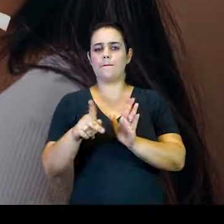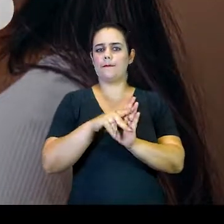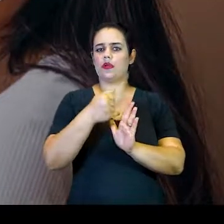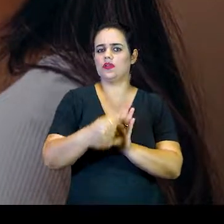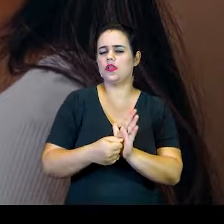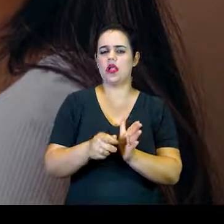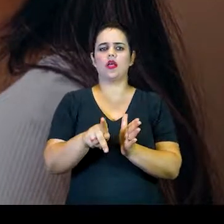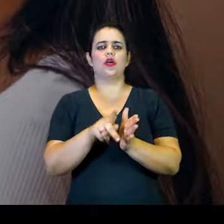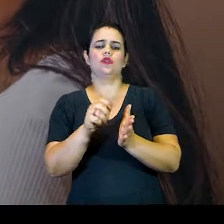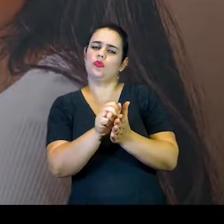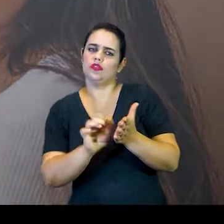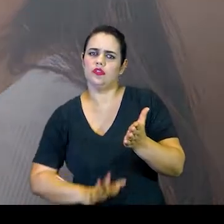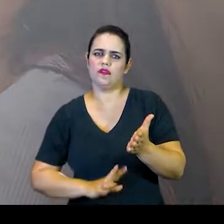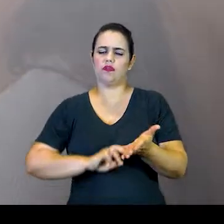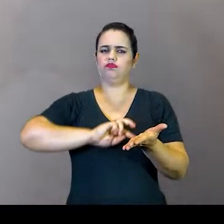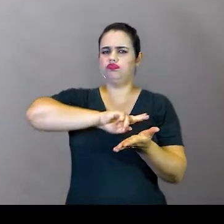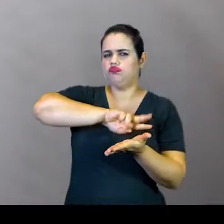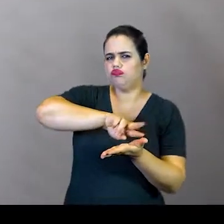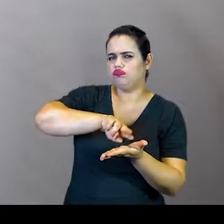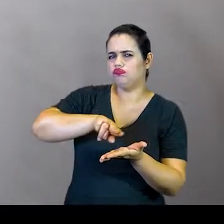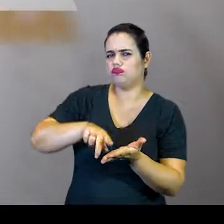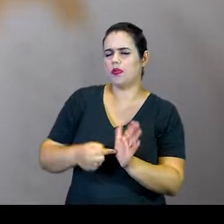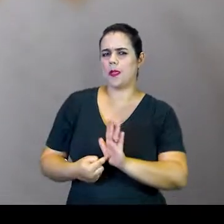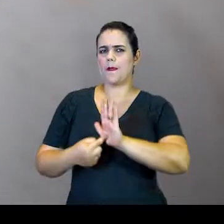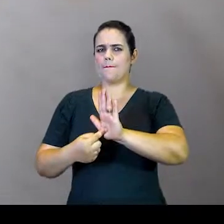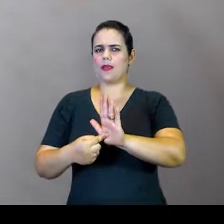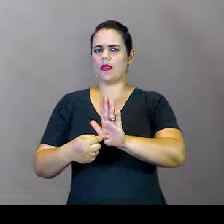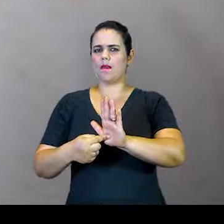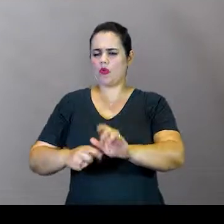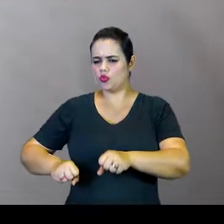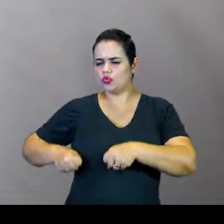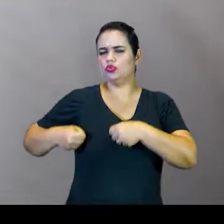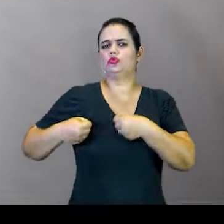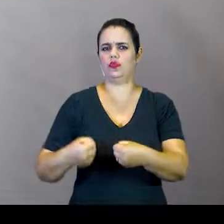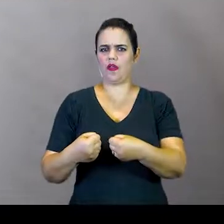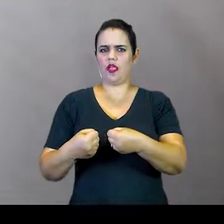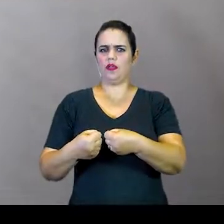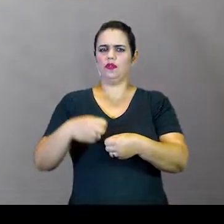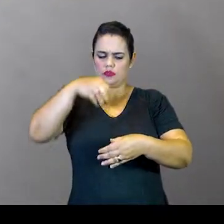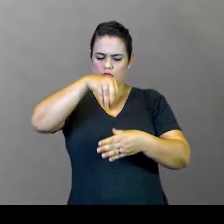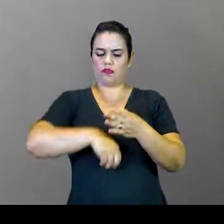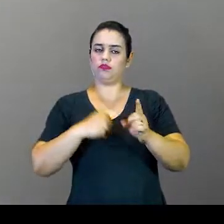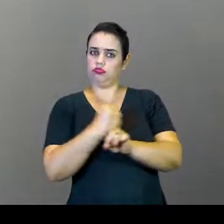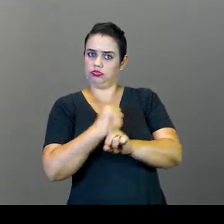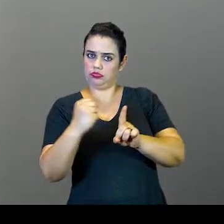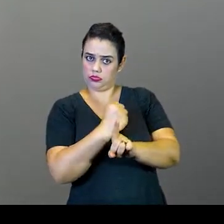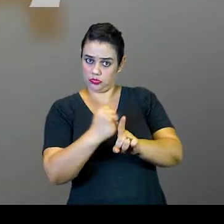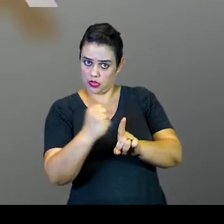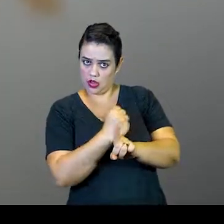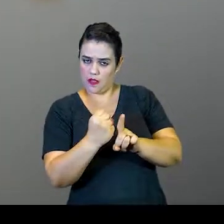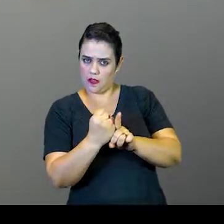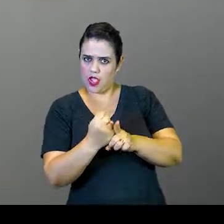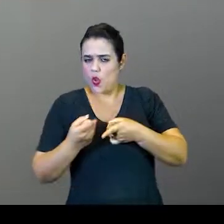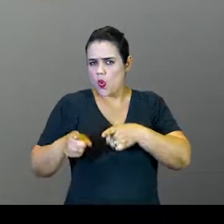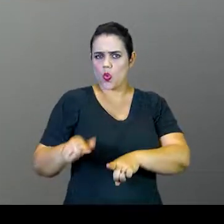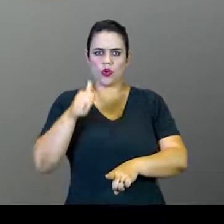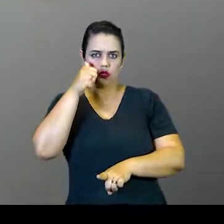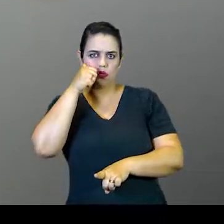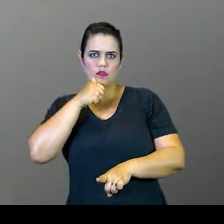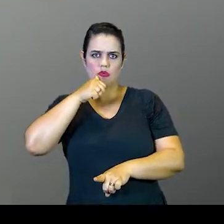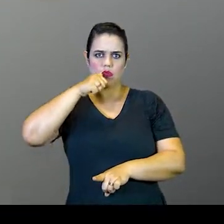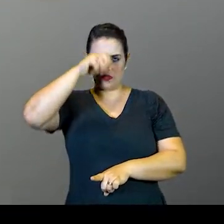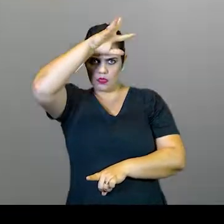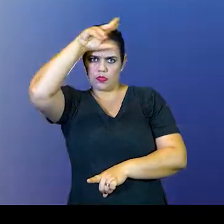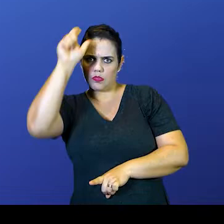programas que integram a política judiciária de enfrentamento à violência doméstica e familiar contra a mulher em Mato